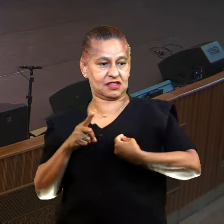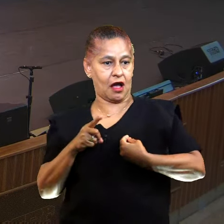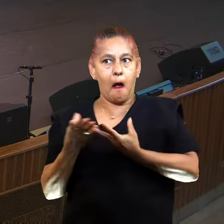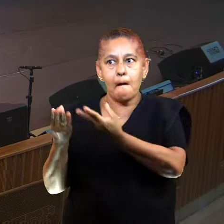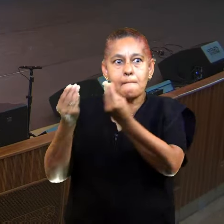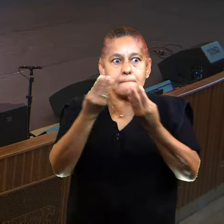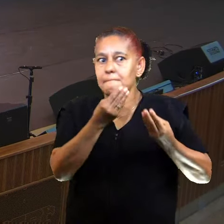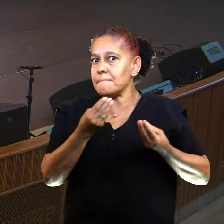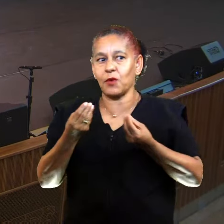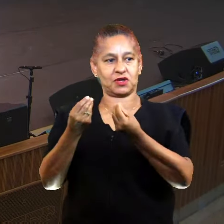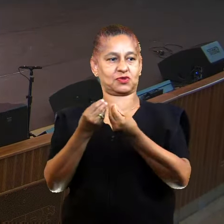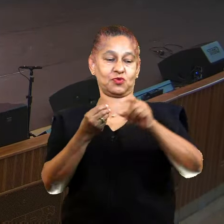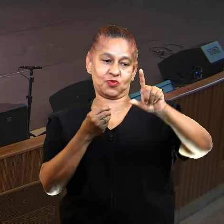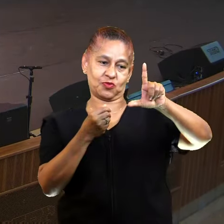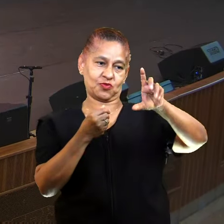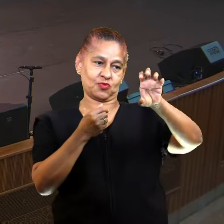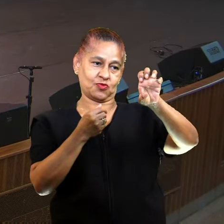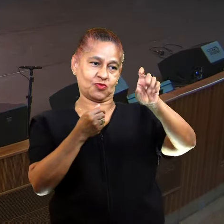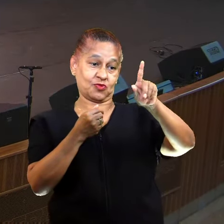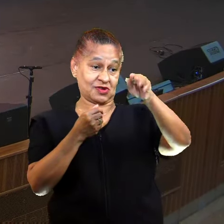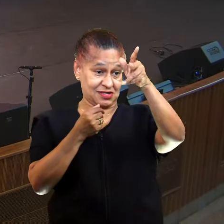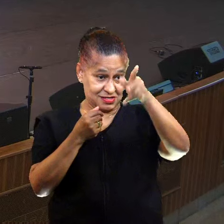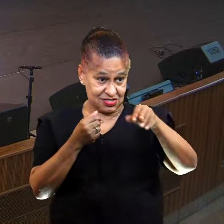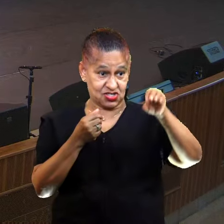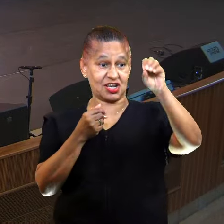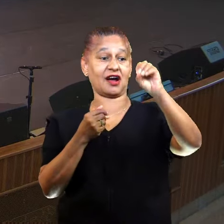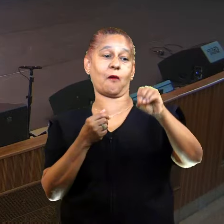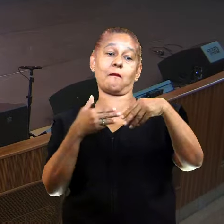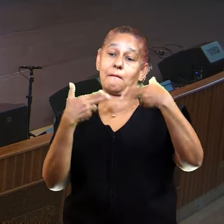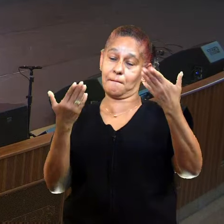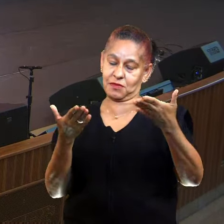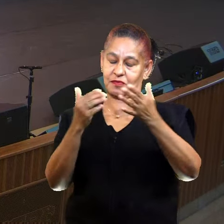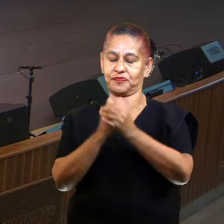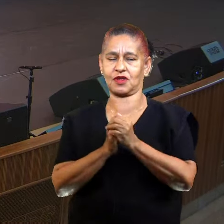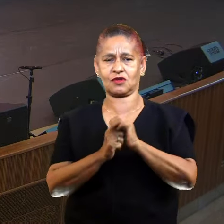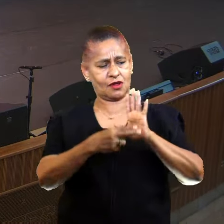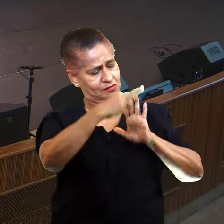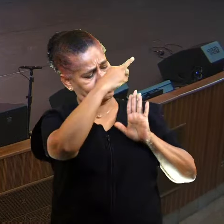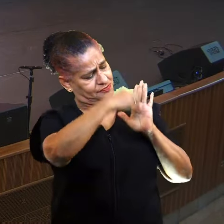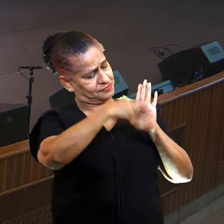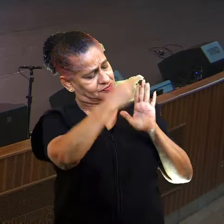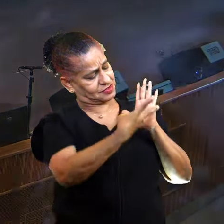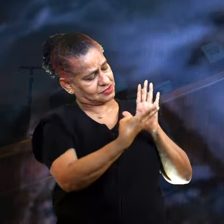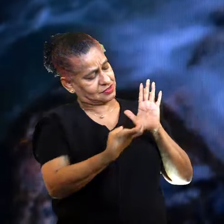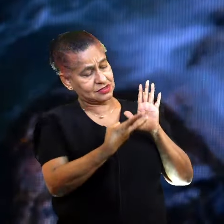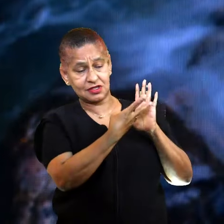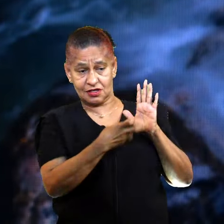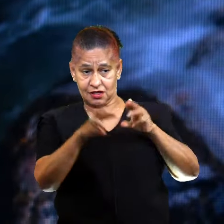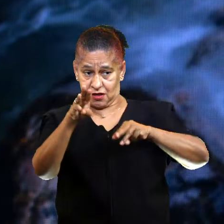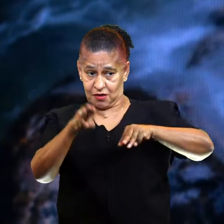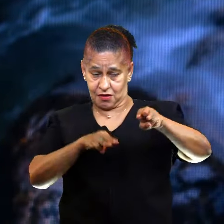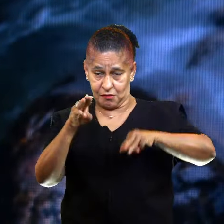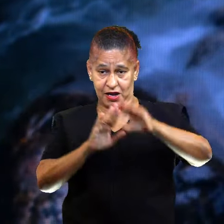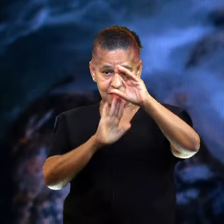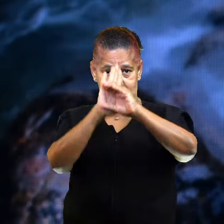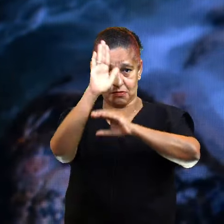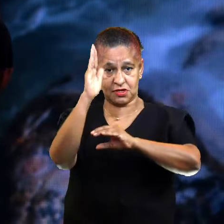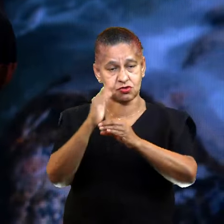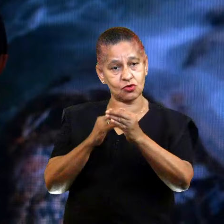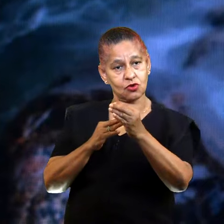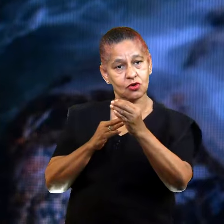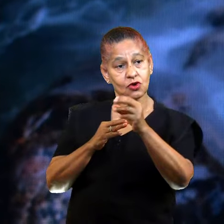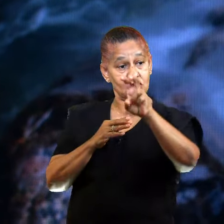Numa única vida. E quando você olha esse texto de Marcos capítulo 1 ao verso 20.